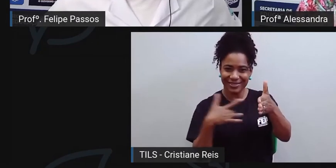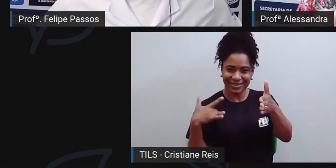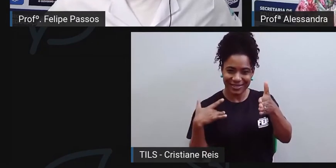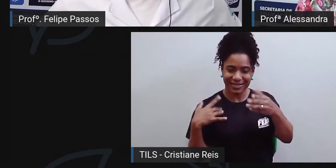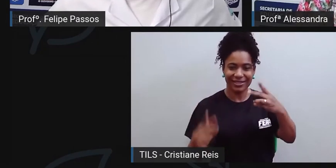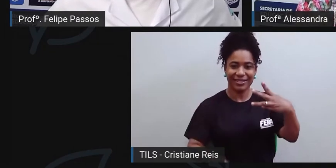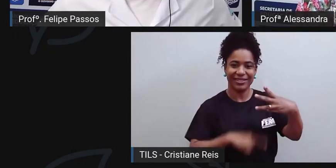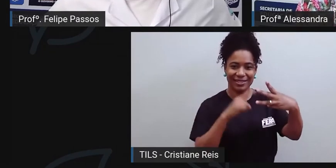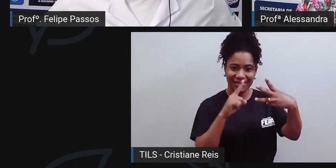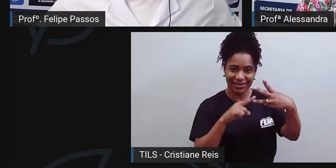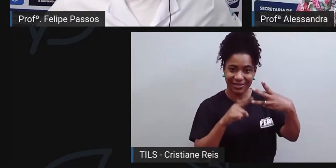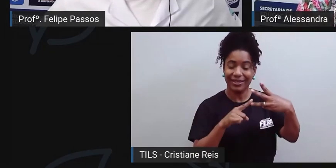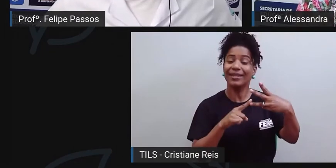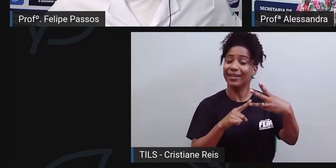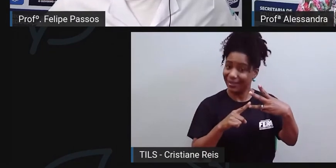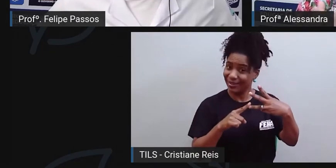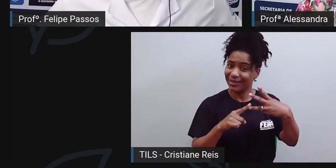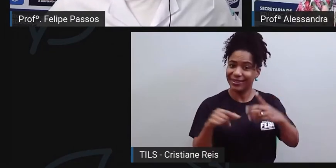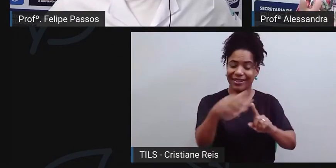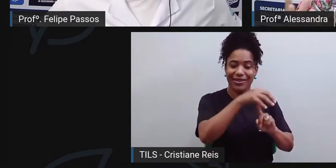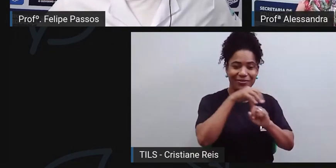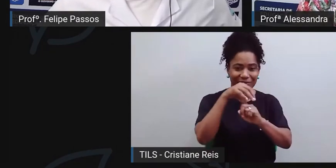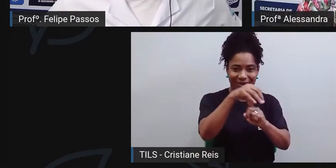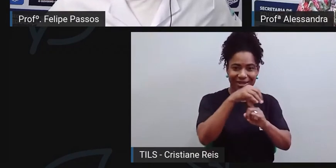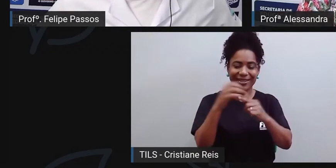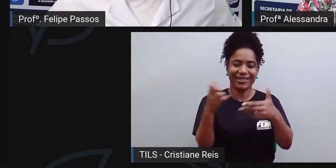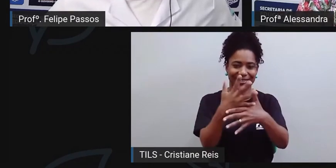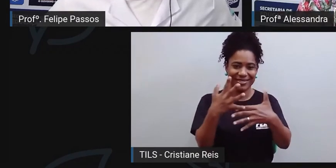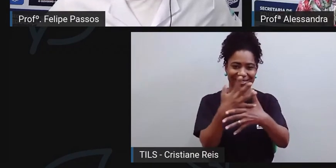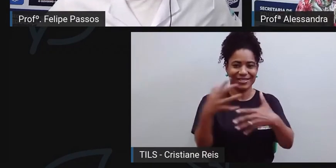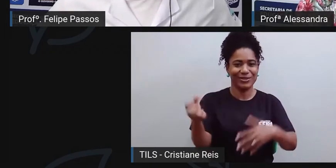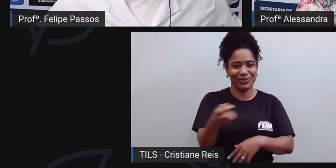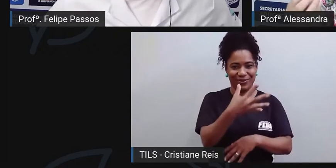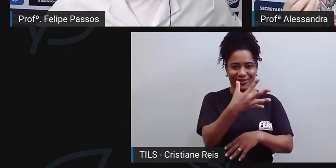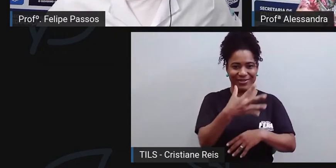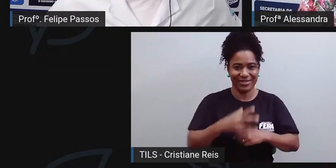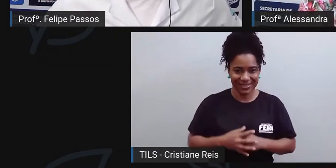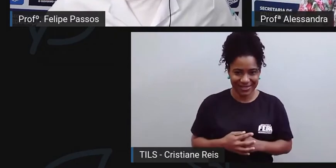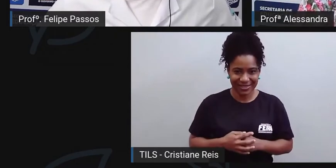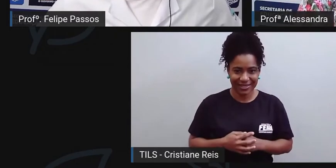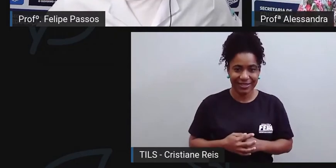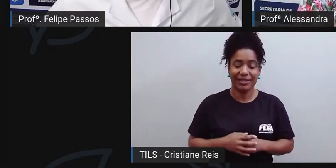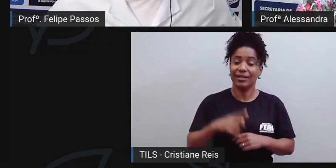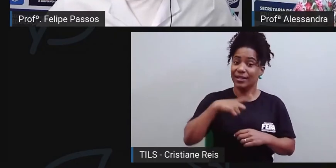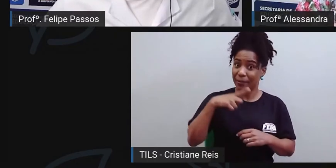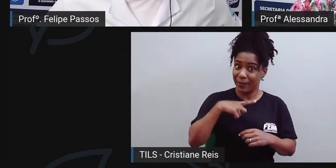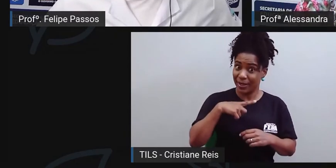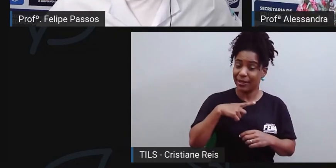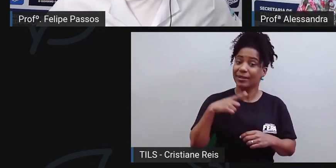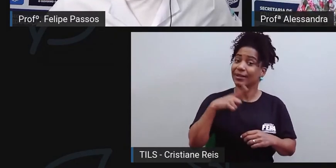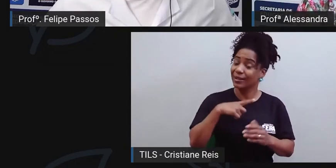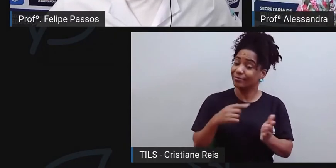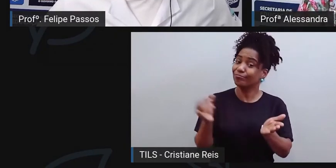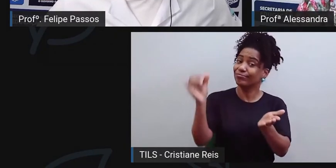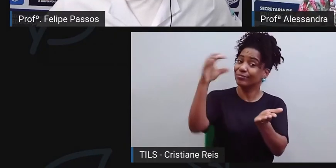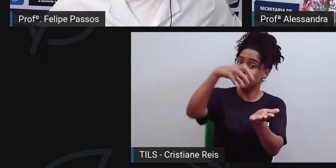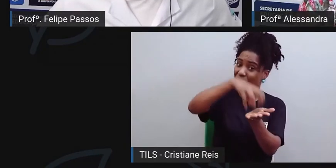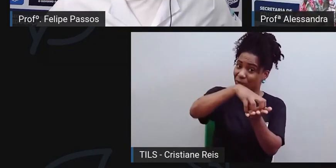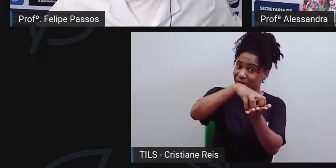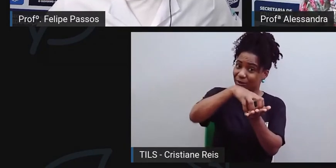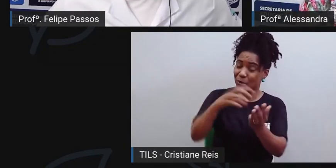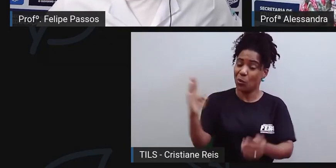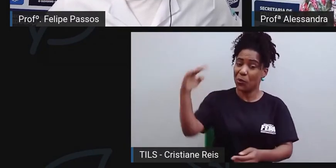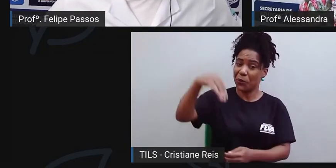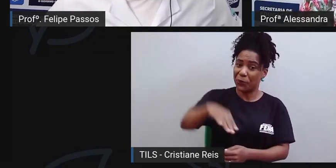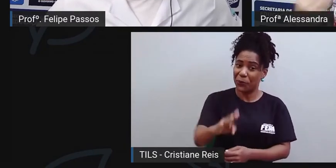A Feira da Cidade Nova. Essas são as três grandes feiras. A gente tem o Centro de Abastecimento, que não é bem uma